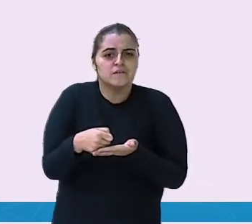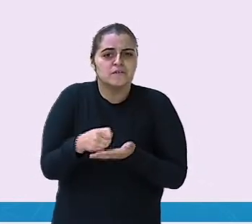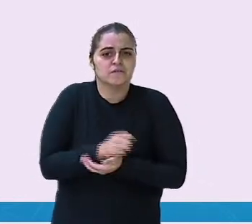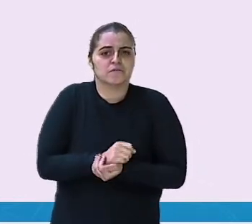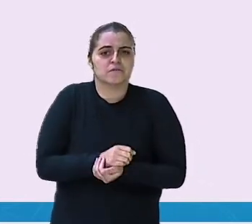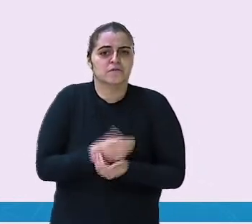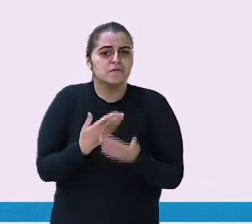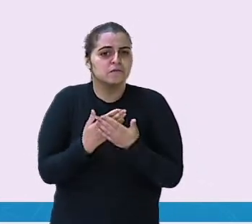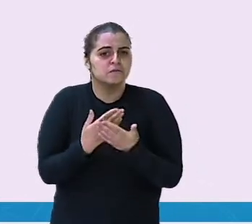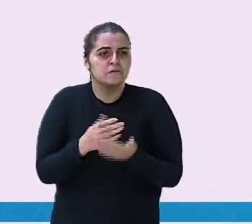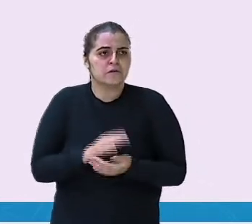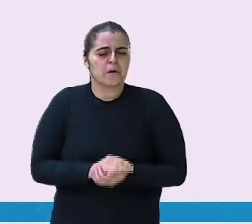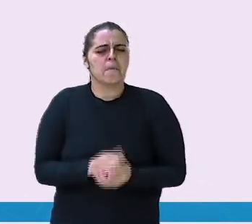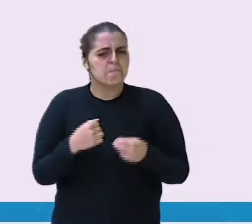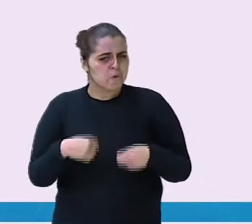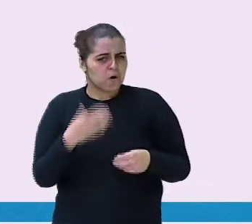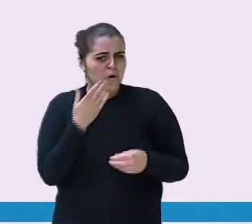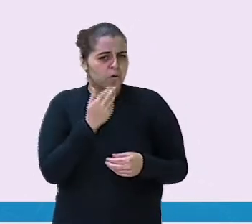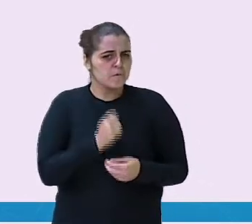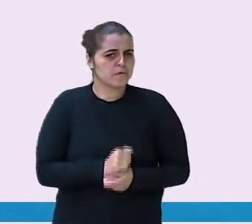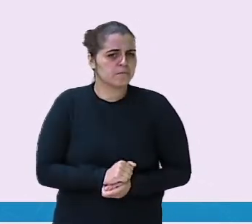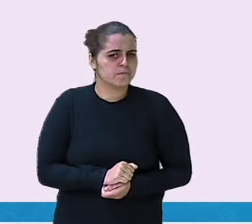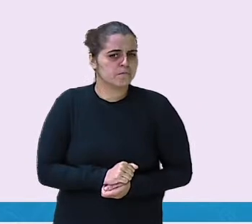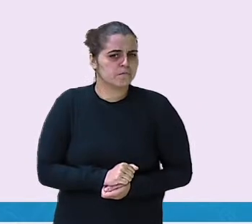Pode comer o dever de casa?